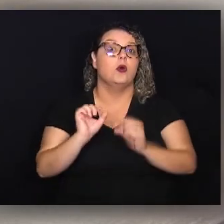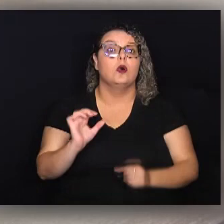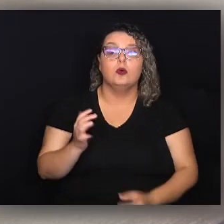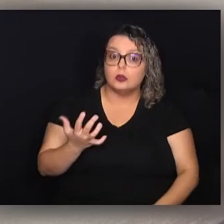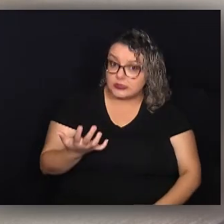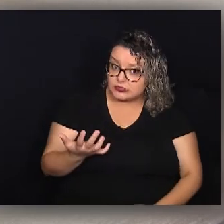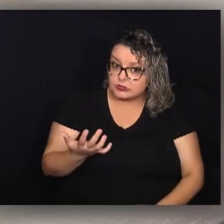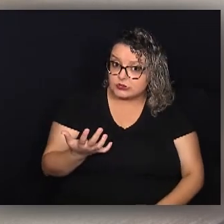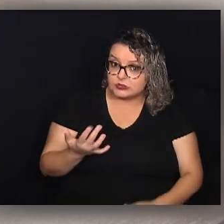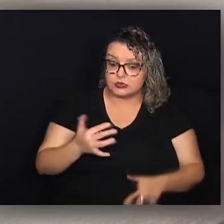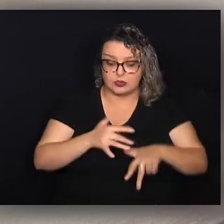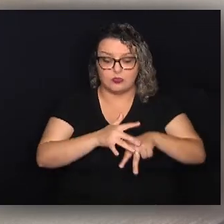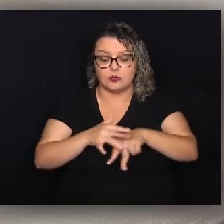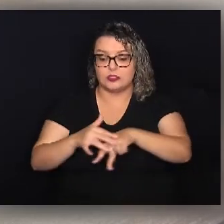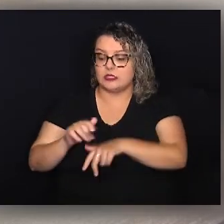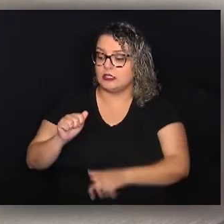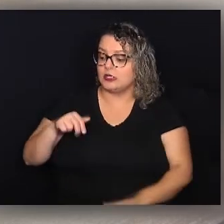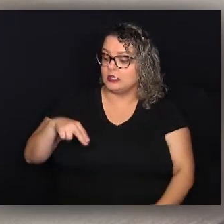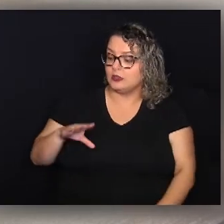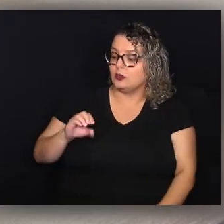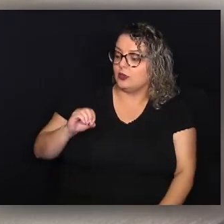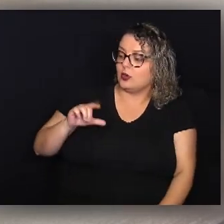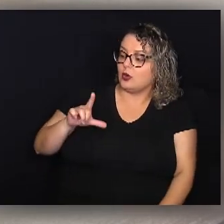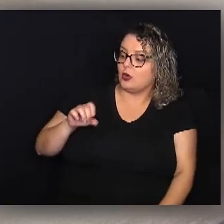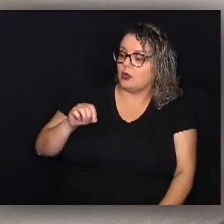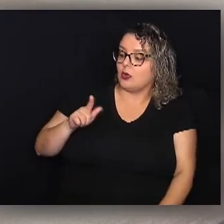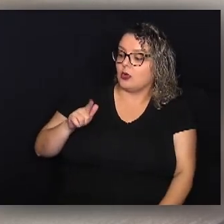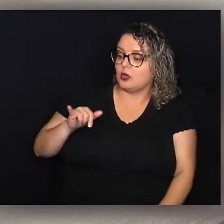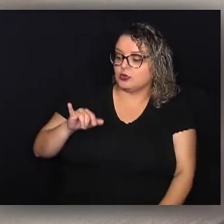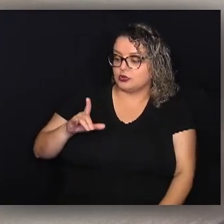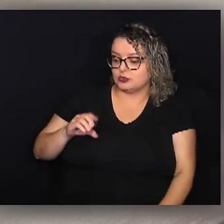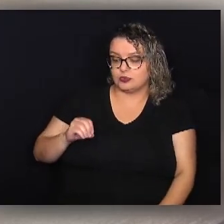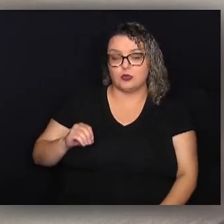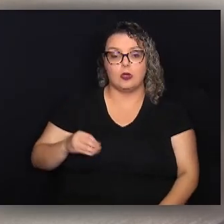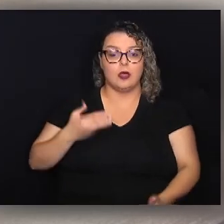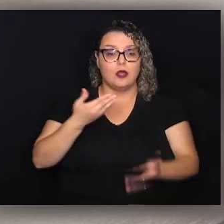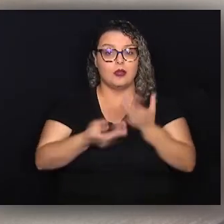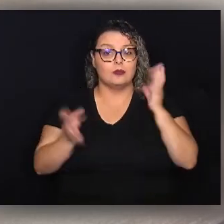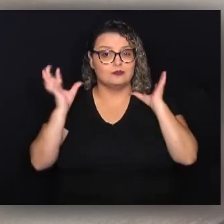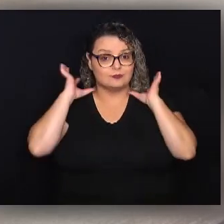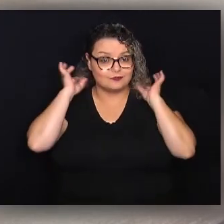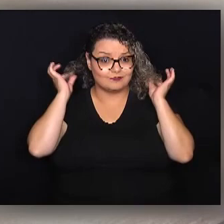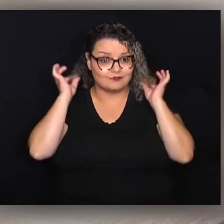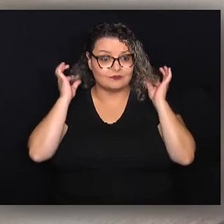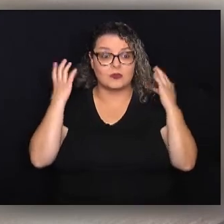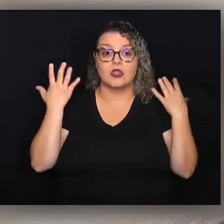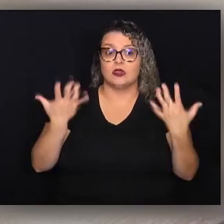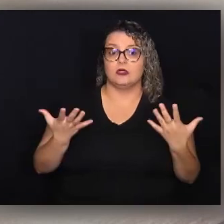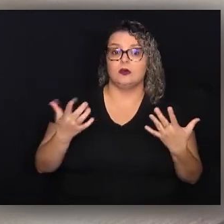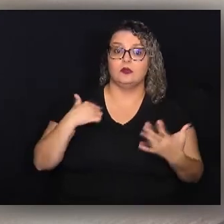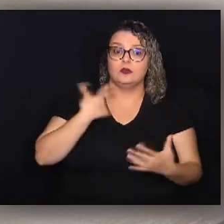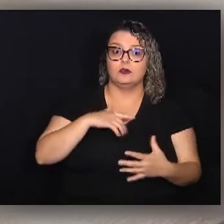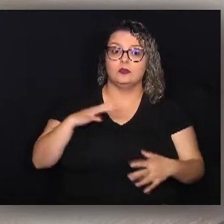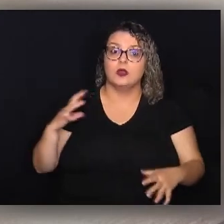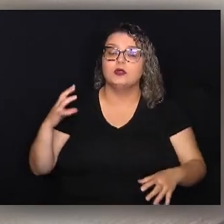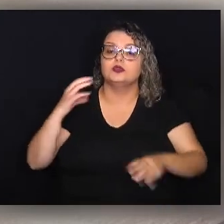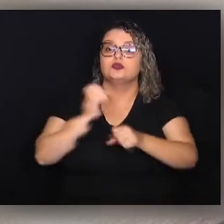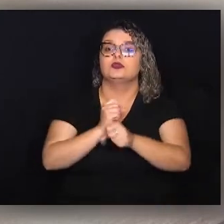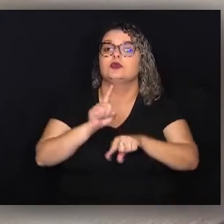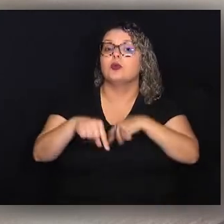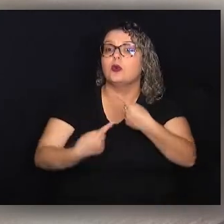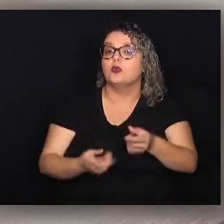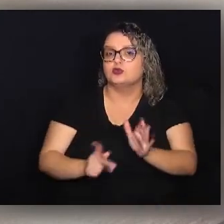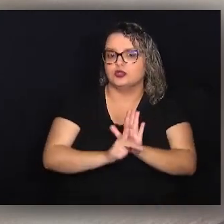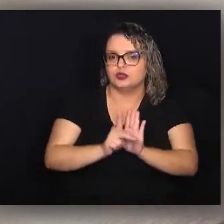o que acontece? Pacientes oncológicos, elas perderam o cabelo. Então, nós agregando junto